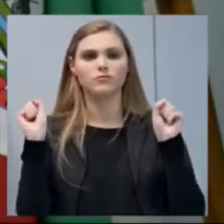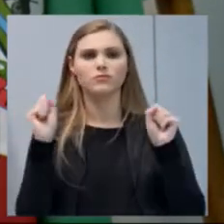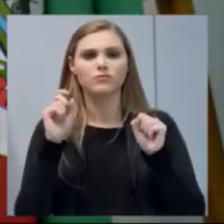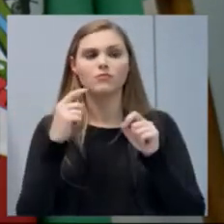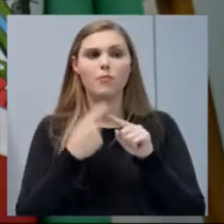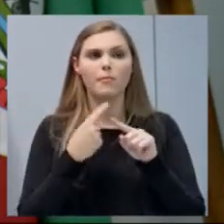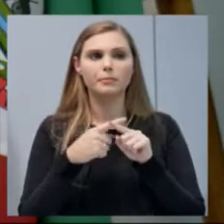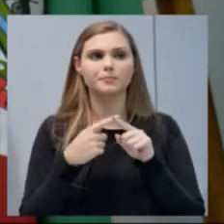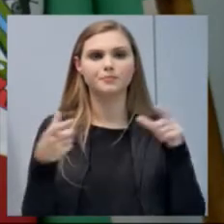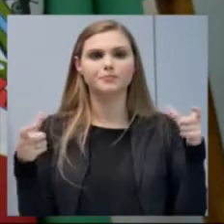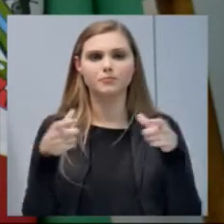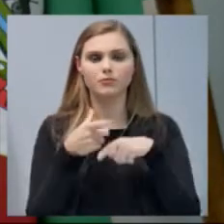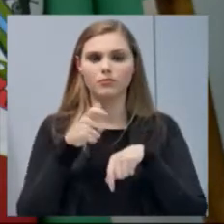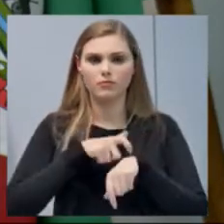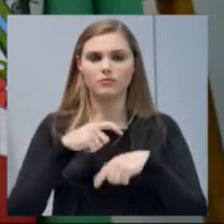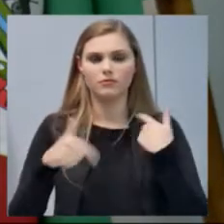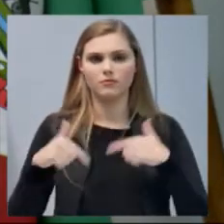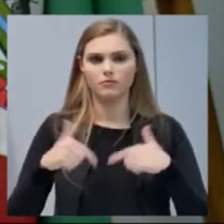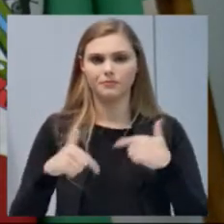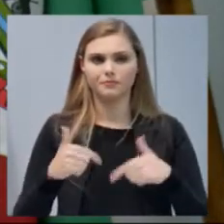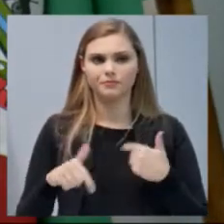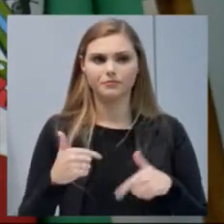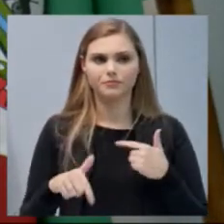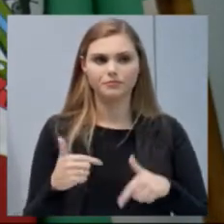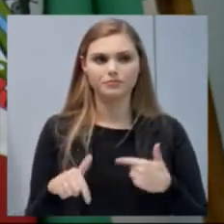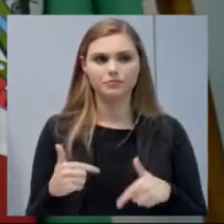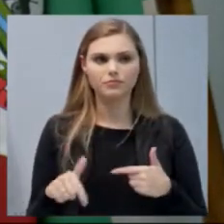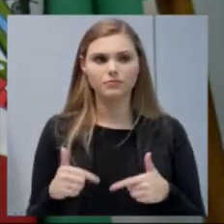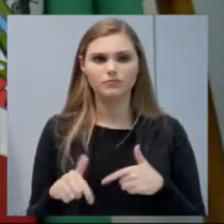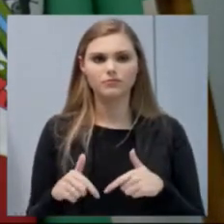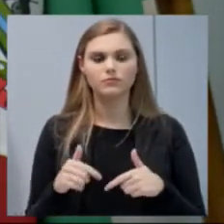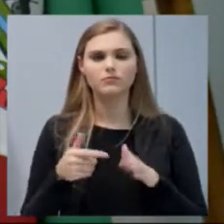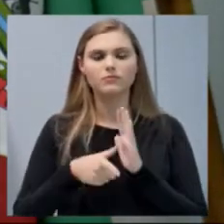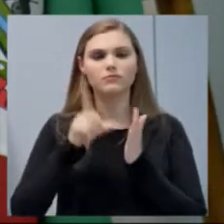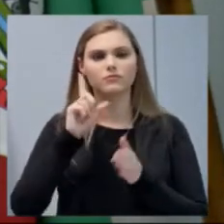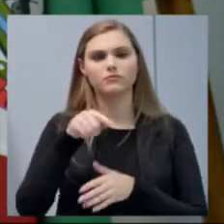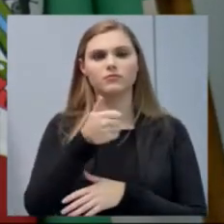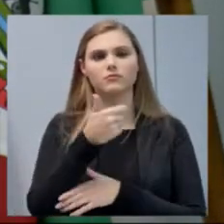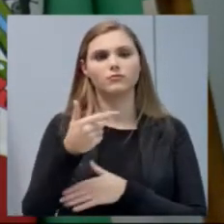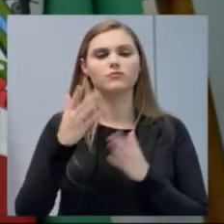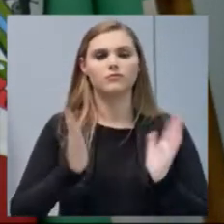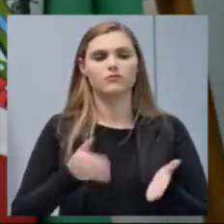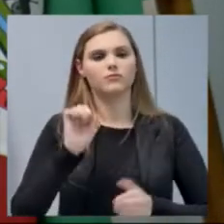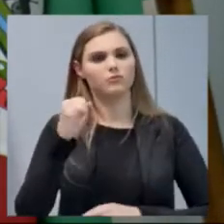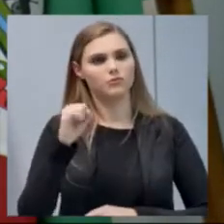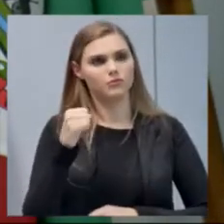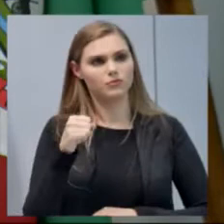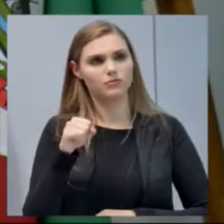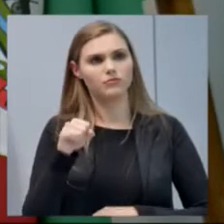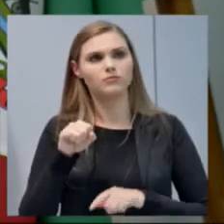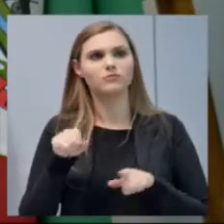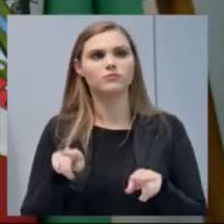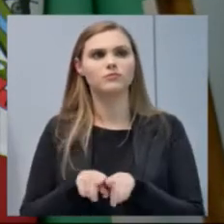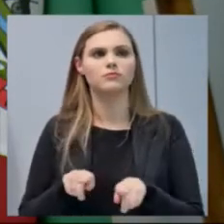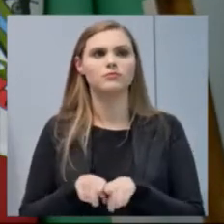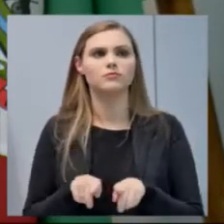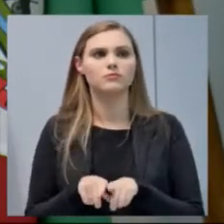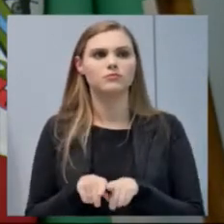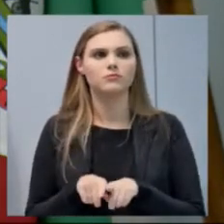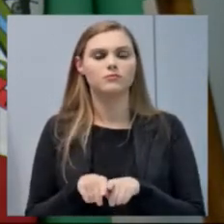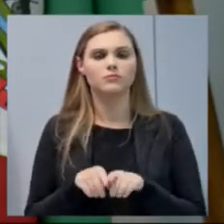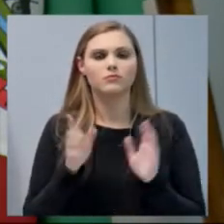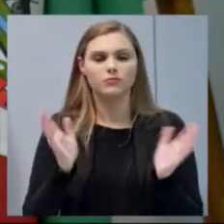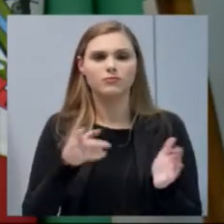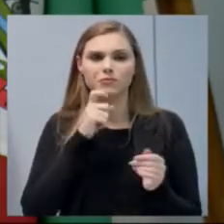redução do horário, que antes era 12, agora passou para 8, mas isso é, principalmente agora nessa época de